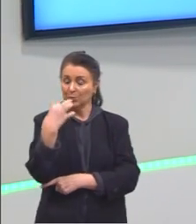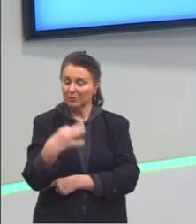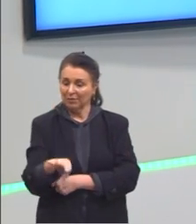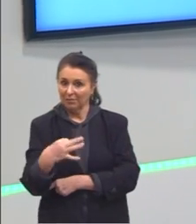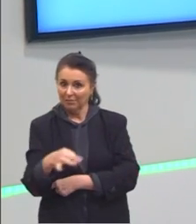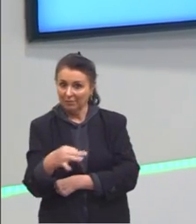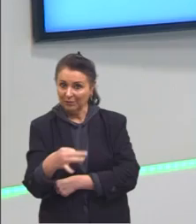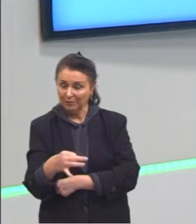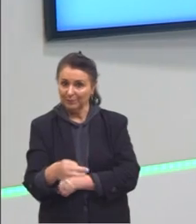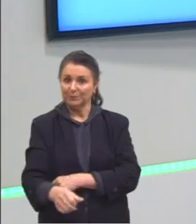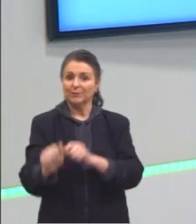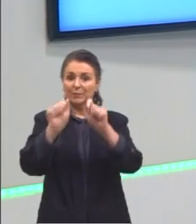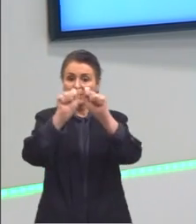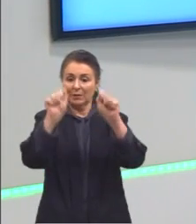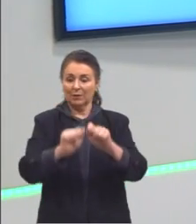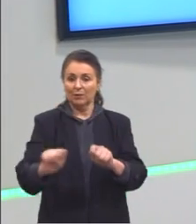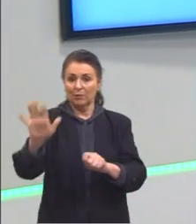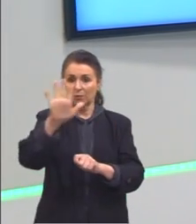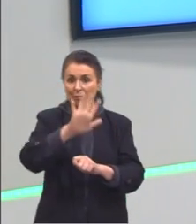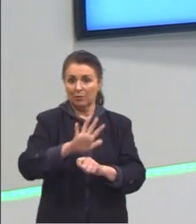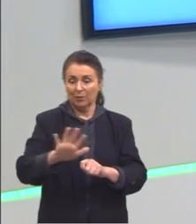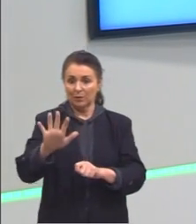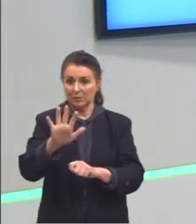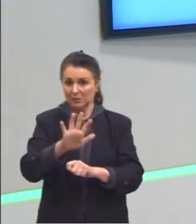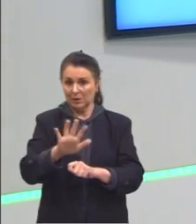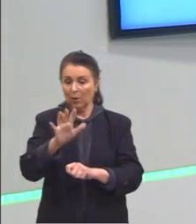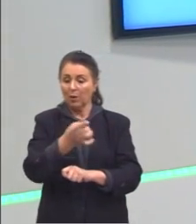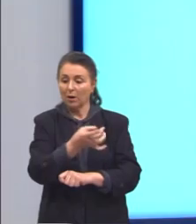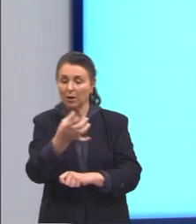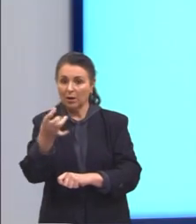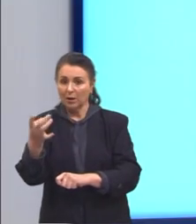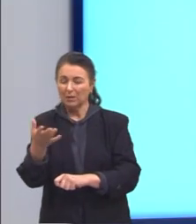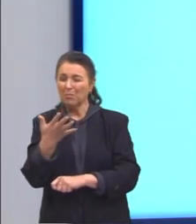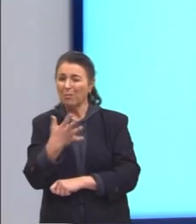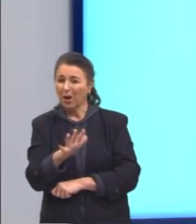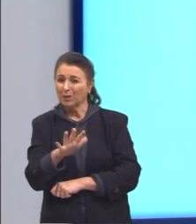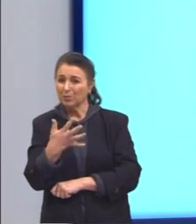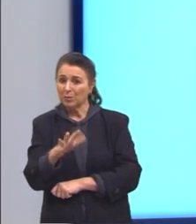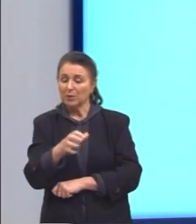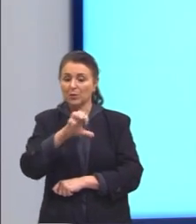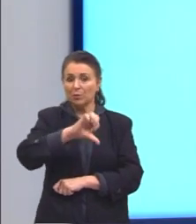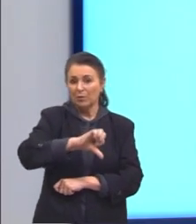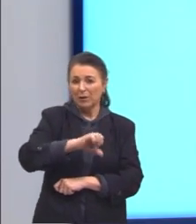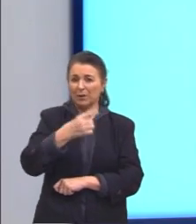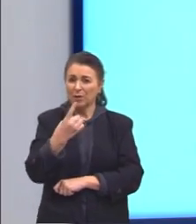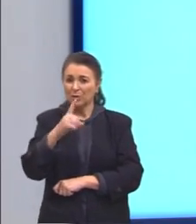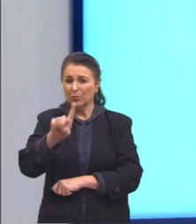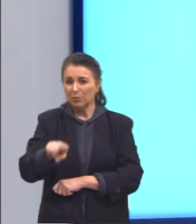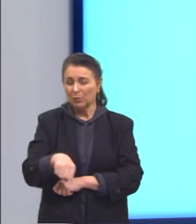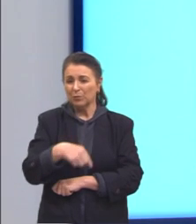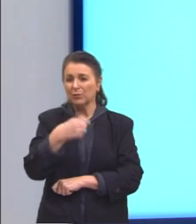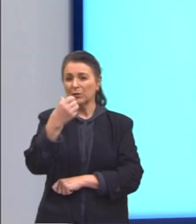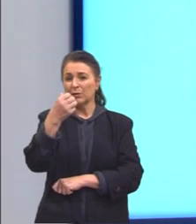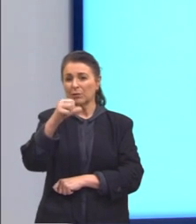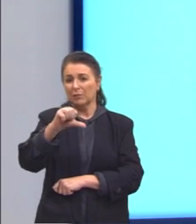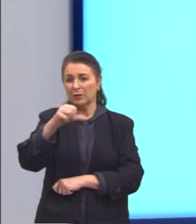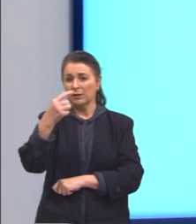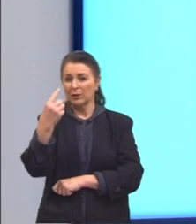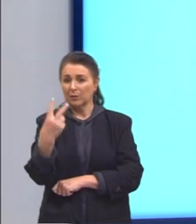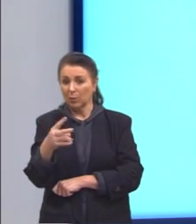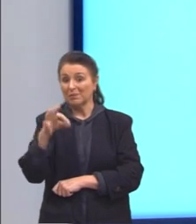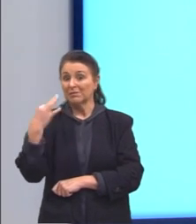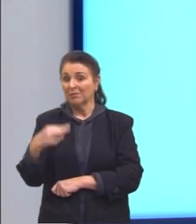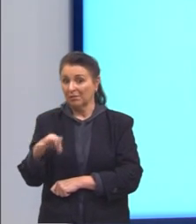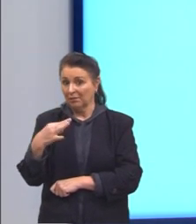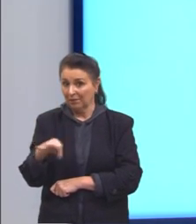né? A área seria, o custo de fabricação seria de aproximadamente 91,92 centavos, tá?